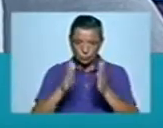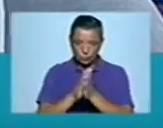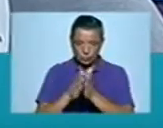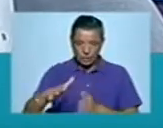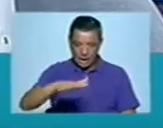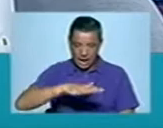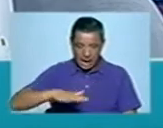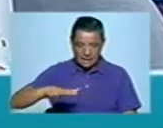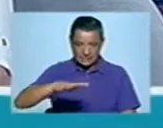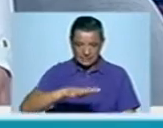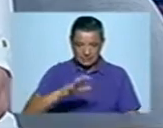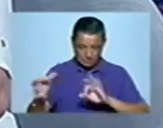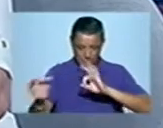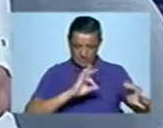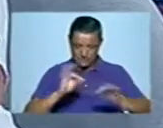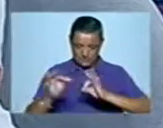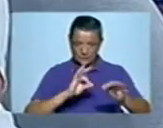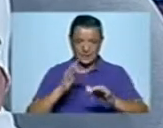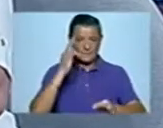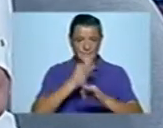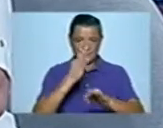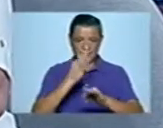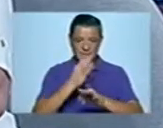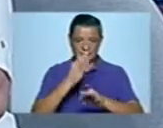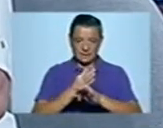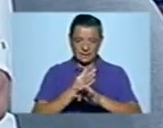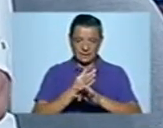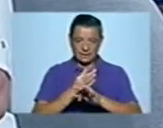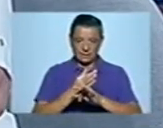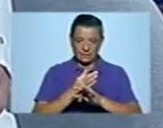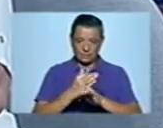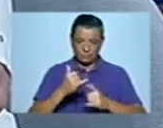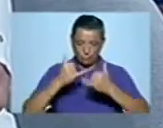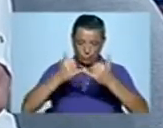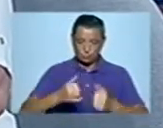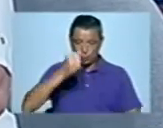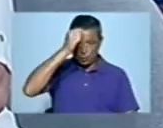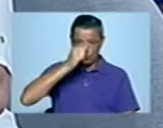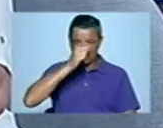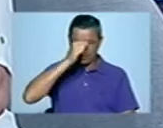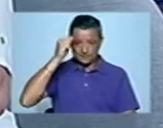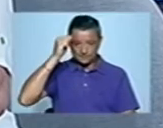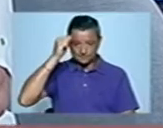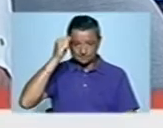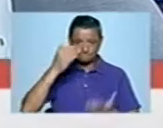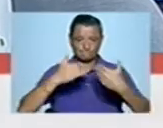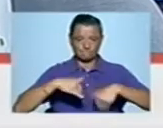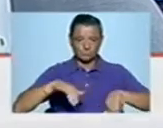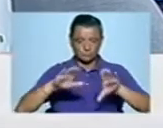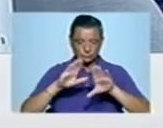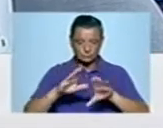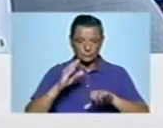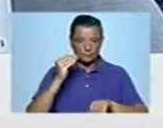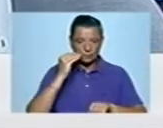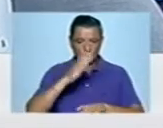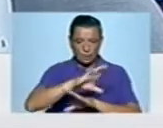Conselho na preparação da gala que vai ser transmitida agora no próximo domingo. De qualquer das formas, quando